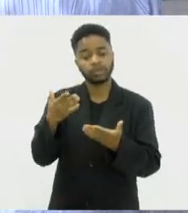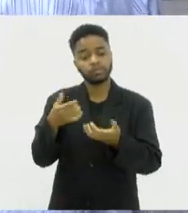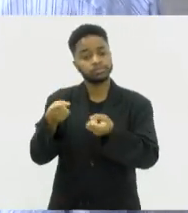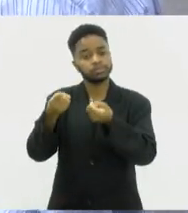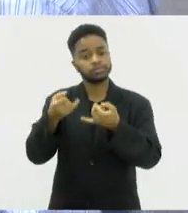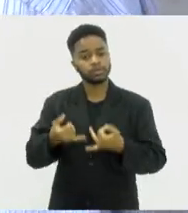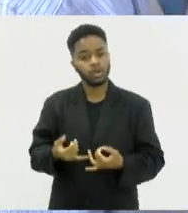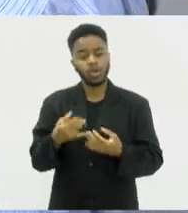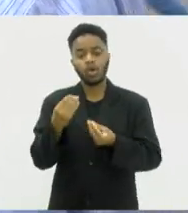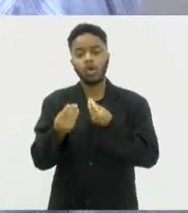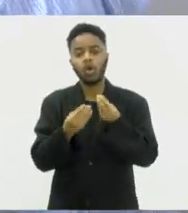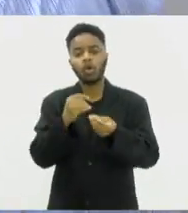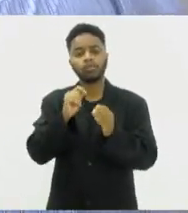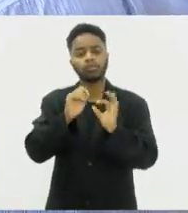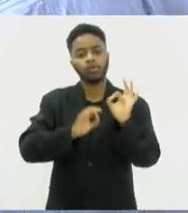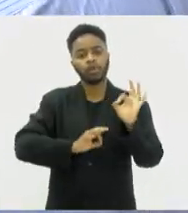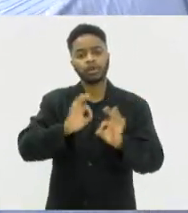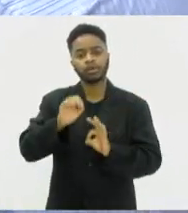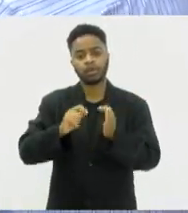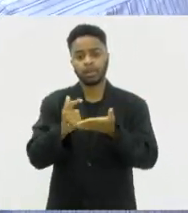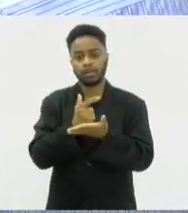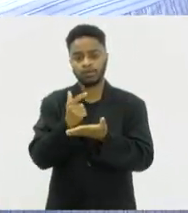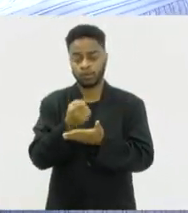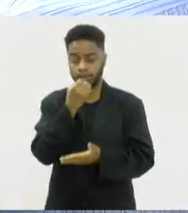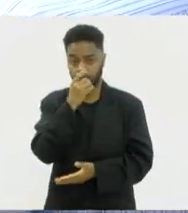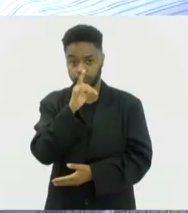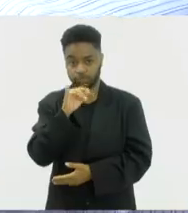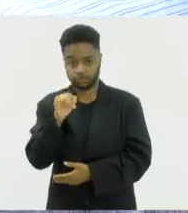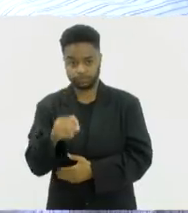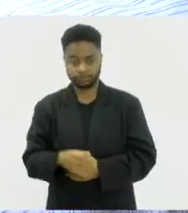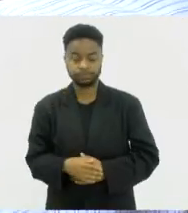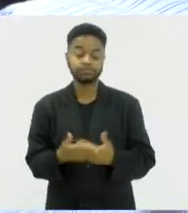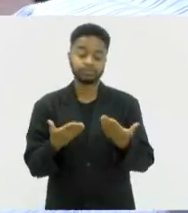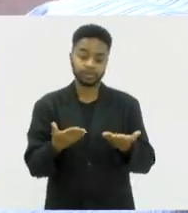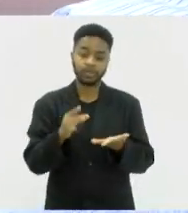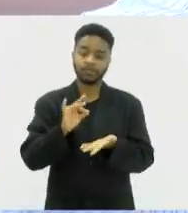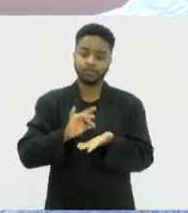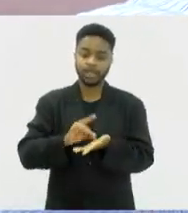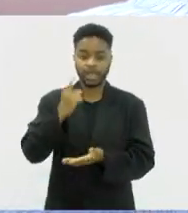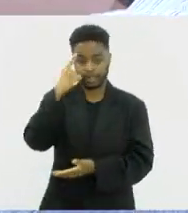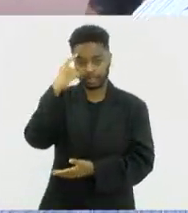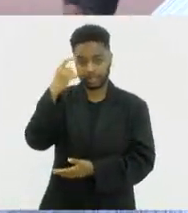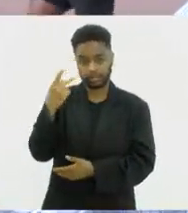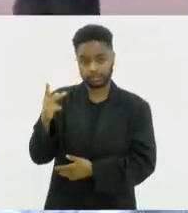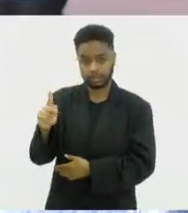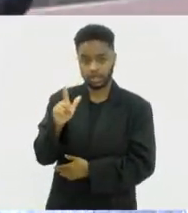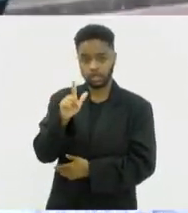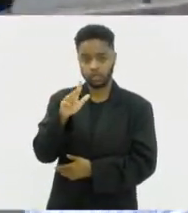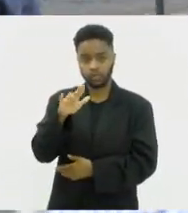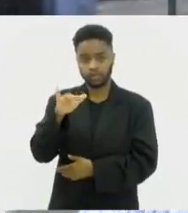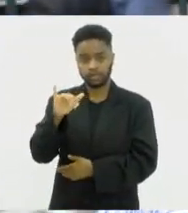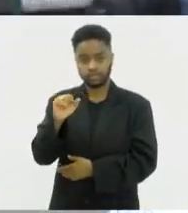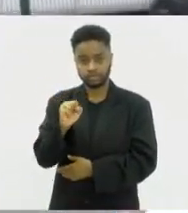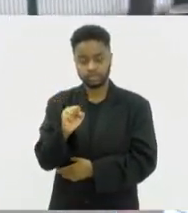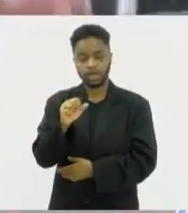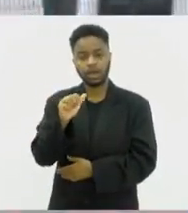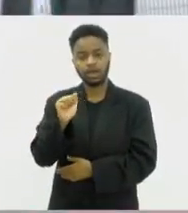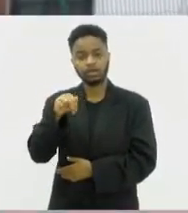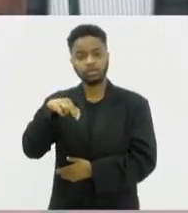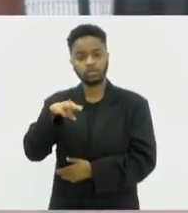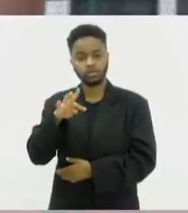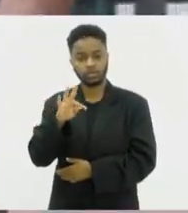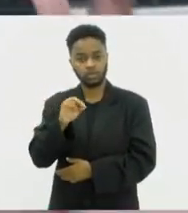o desenvolvimento desse livro. Bom dia. Bom dia. Na verdade, essa é uma ideia do doutor Luiz Antônio Santini, que é um dos